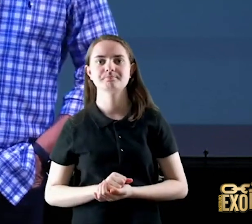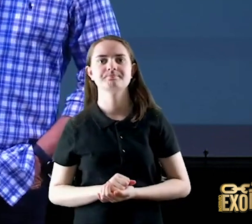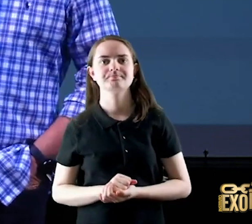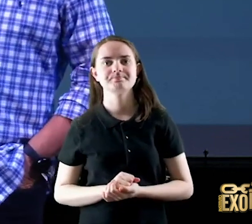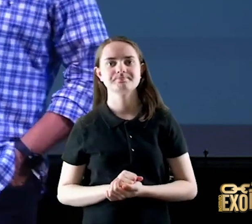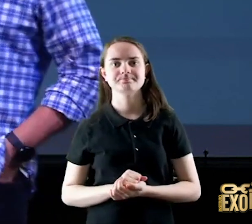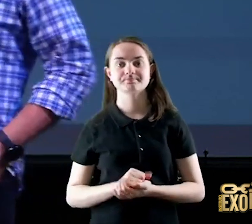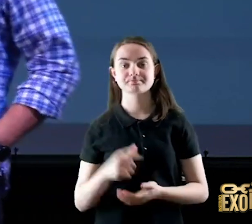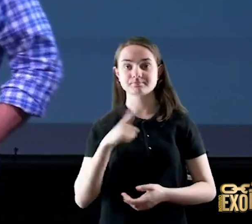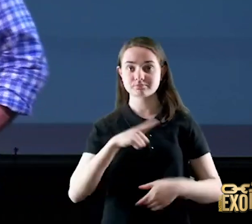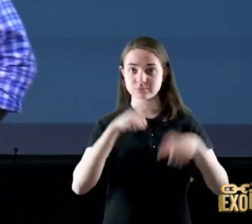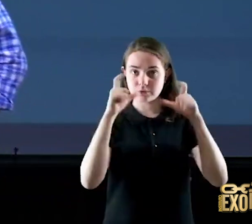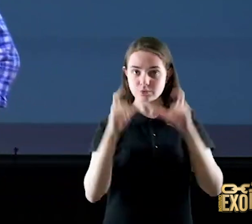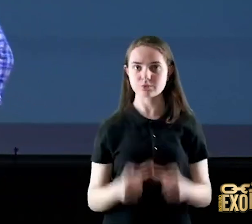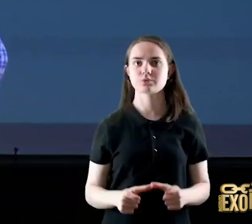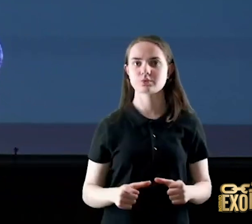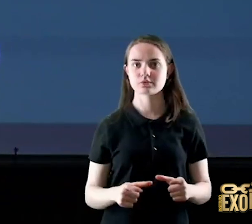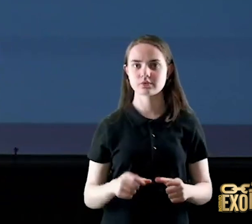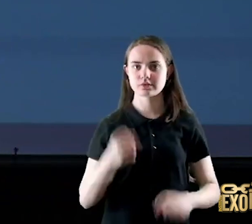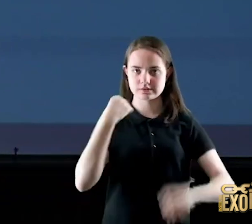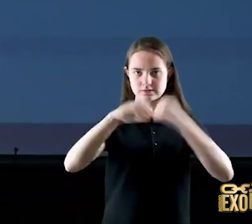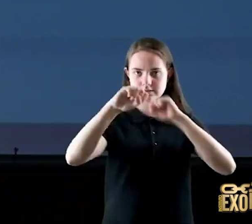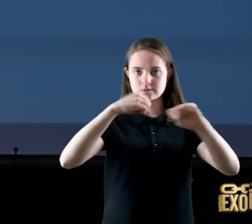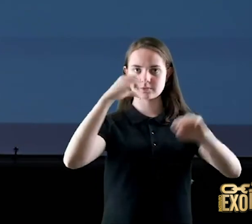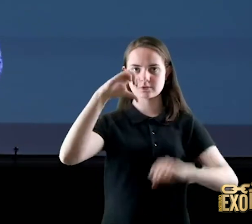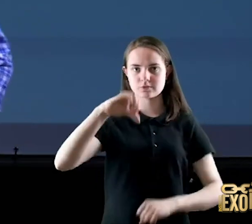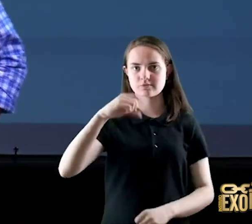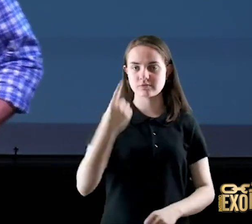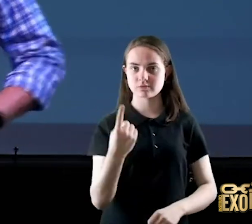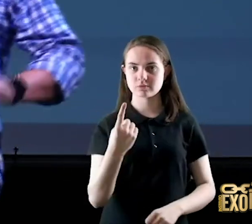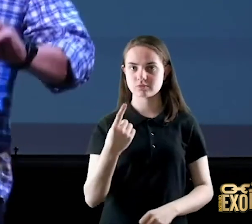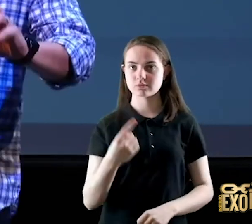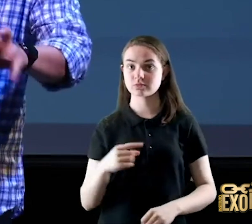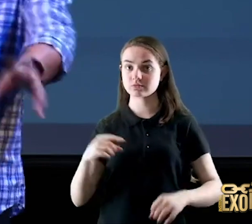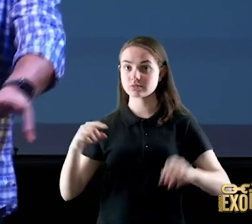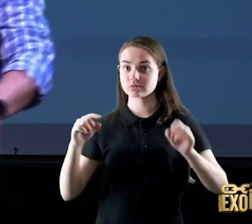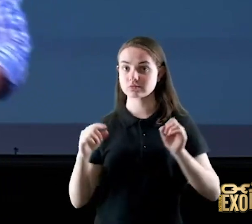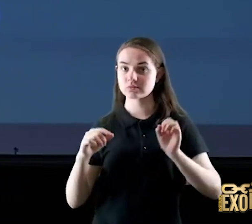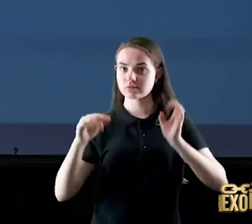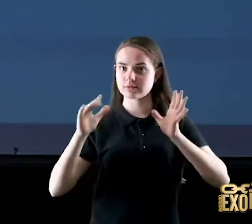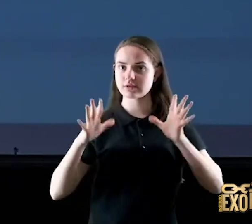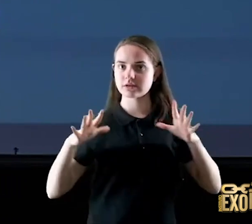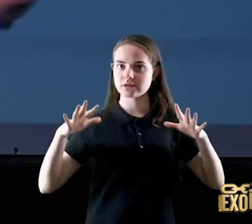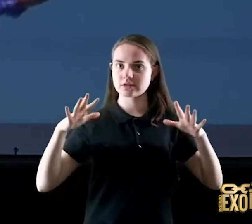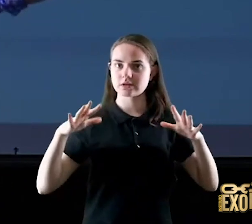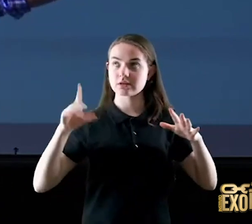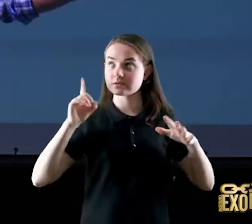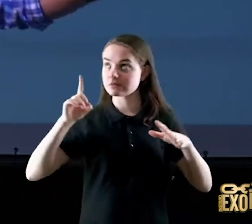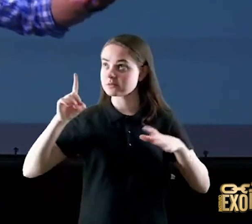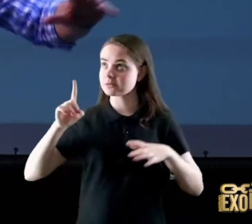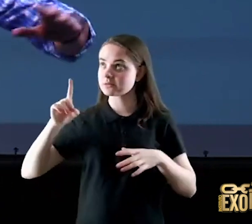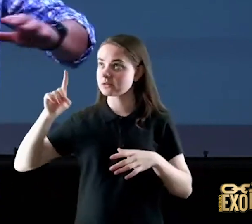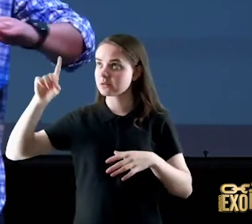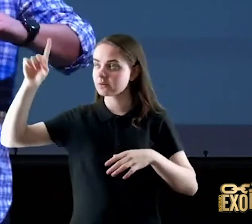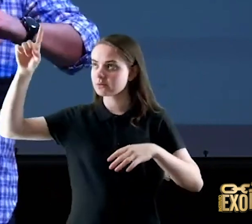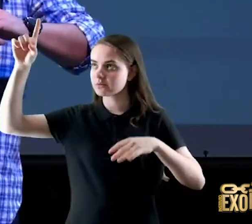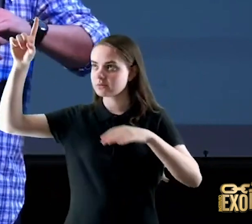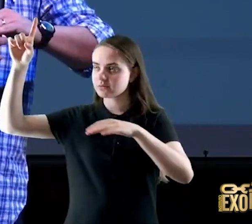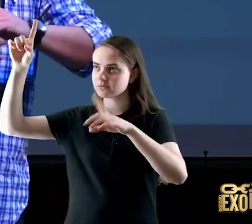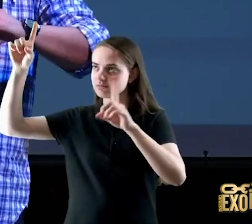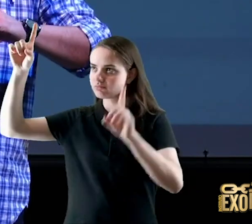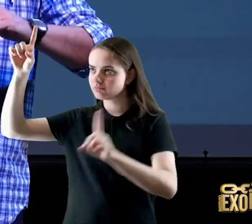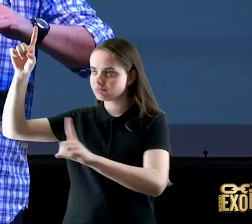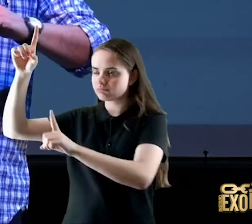salmo 91 esconderijo do altíssimo uma vez eu preguei o ano inteiro nesse salmo um ano inteiro eu preguei